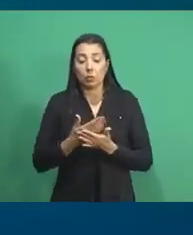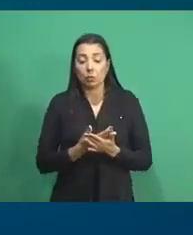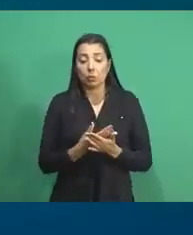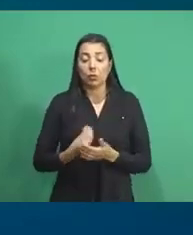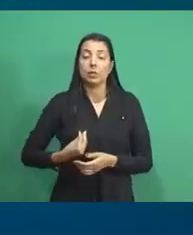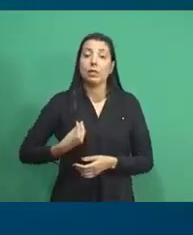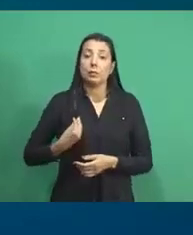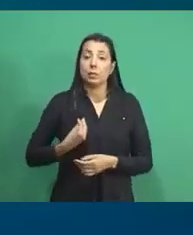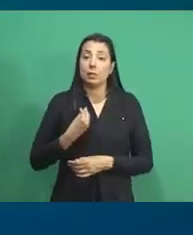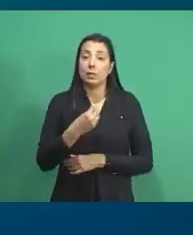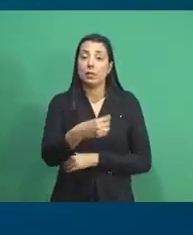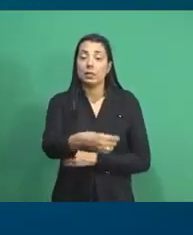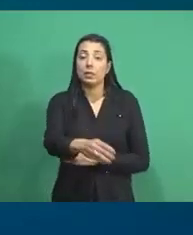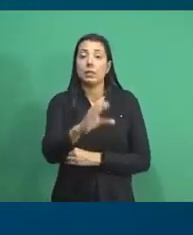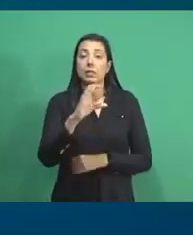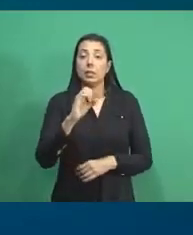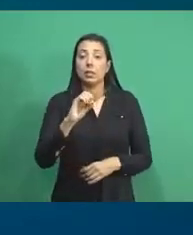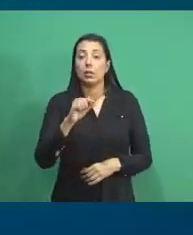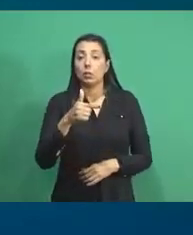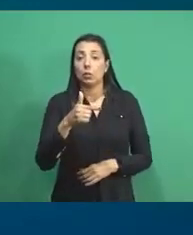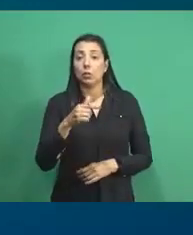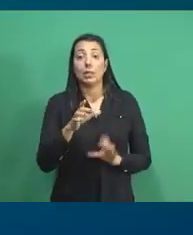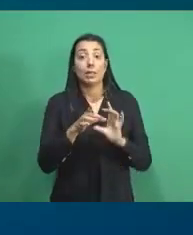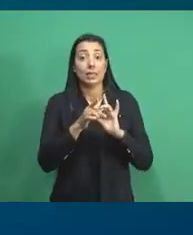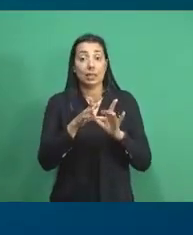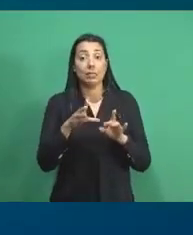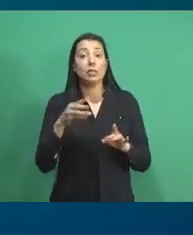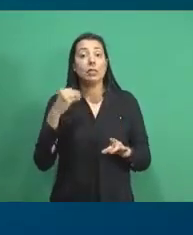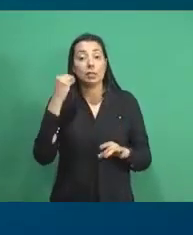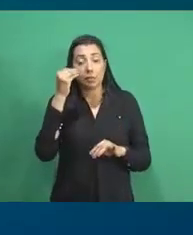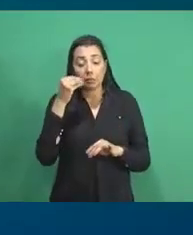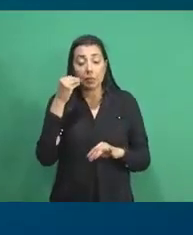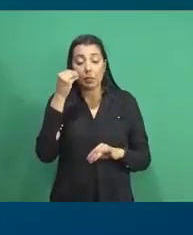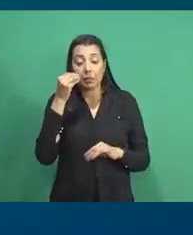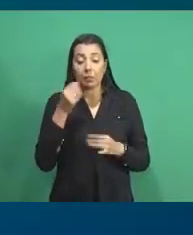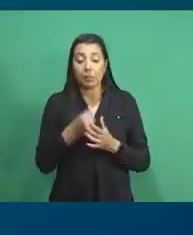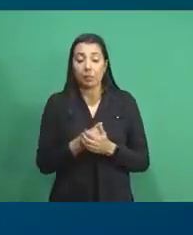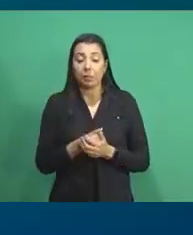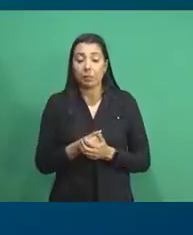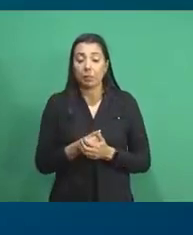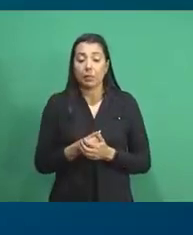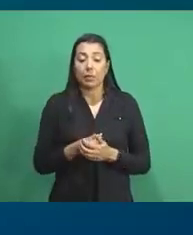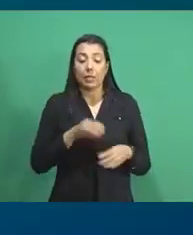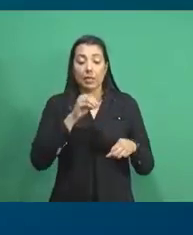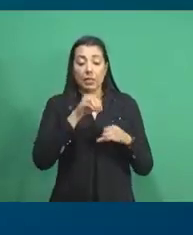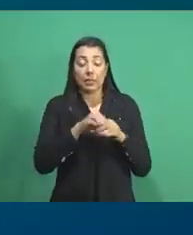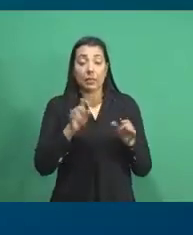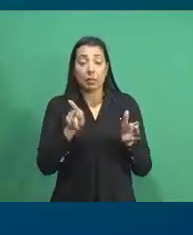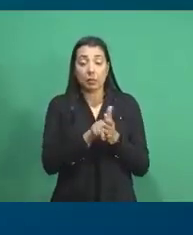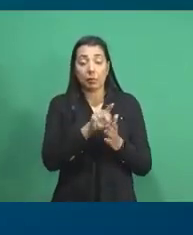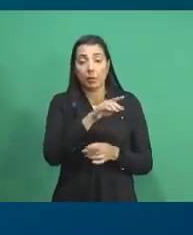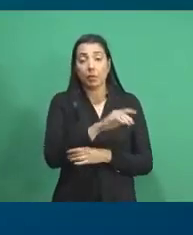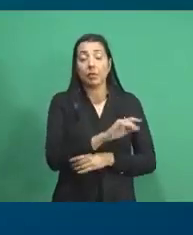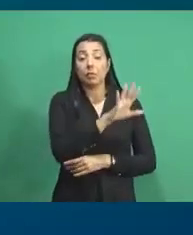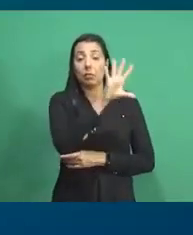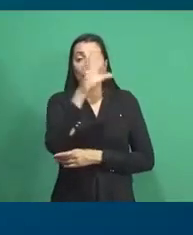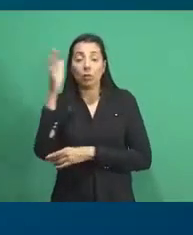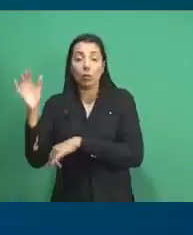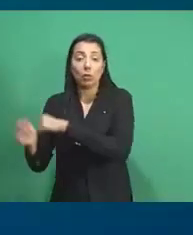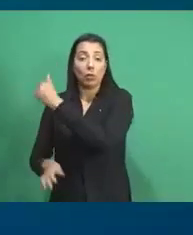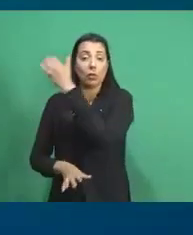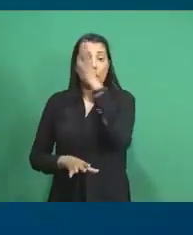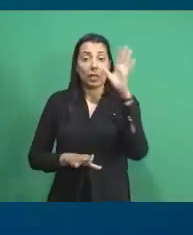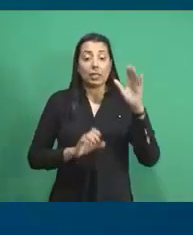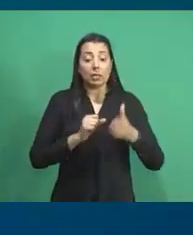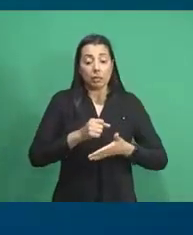presença de um CO2 livre num experimento dentro da própria floresta. Então, isso vai